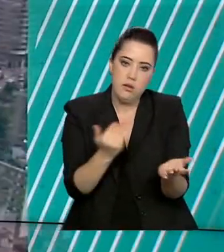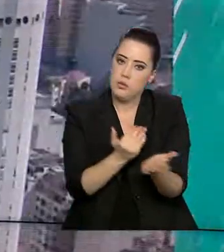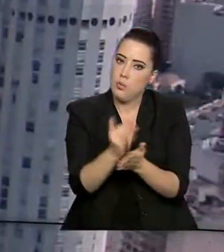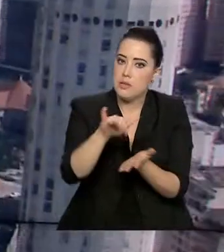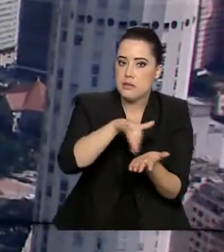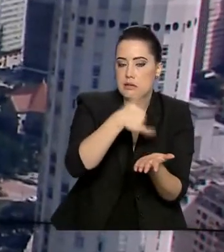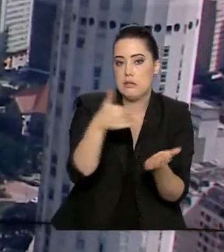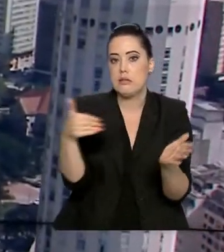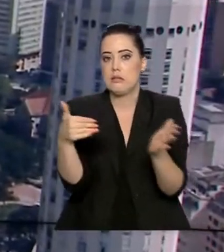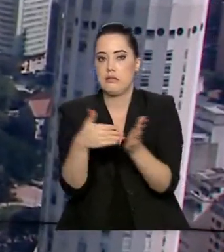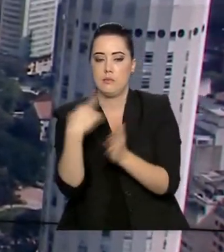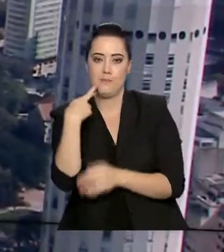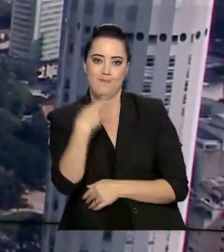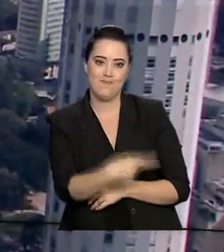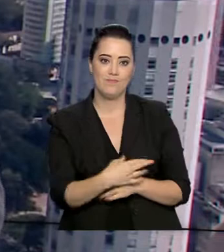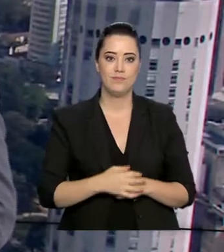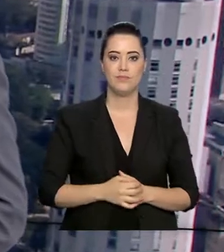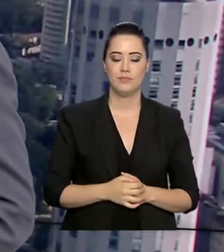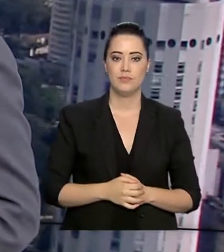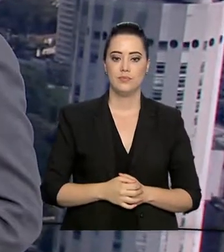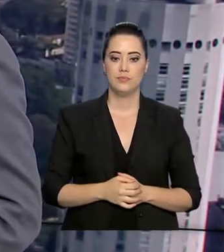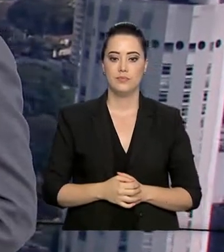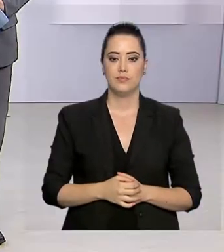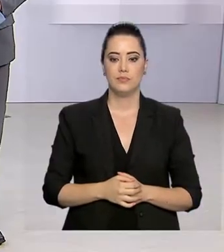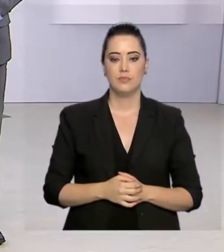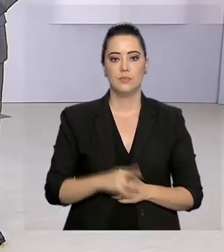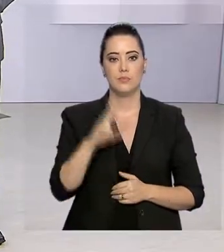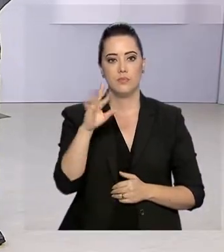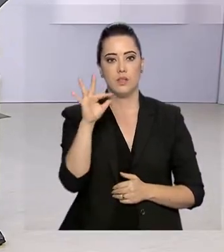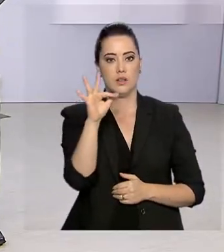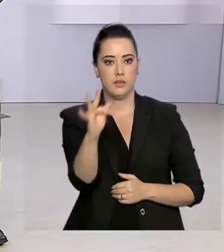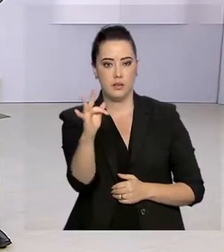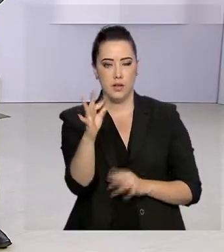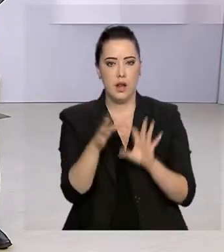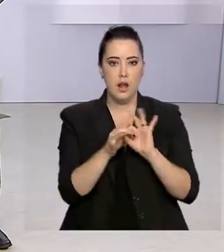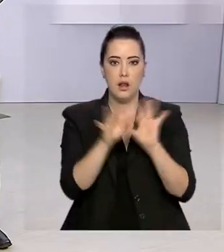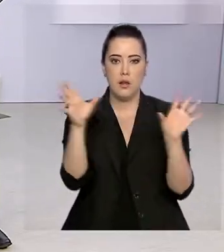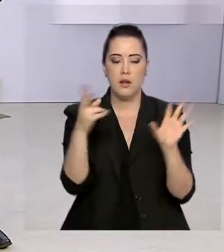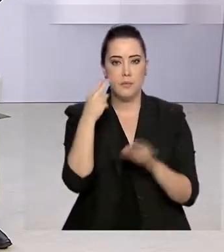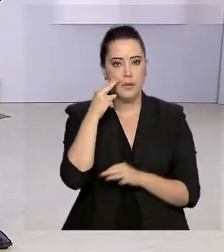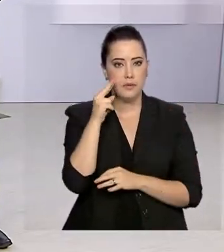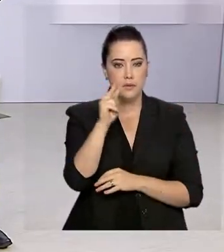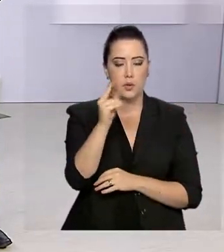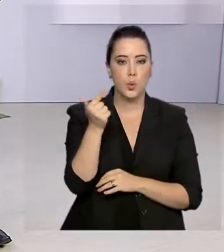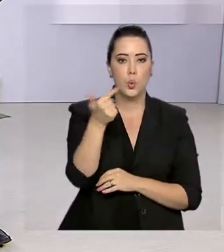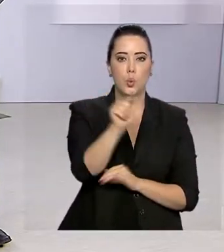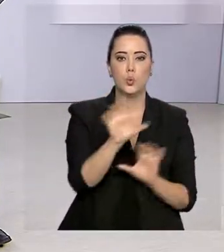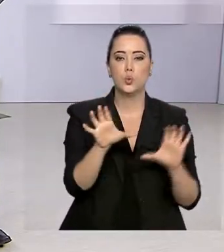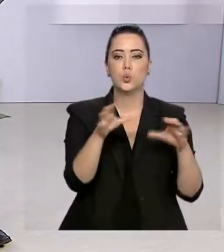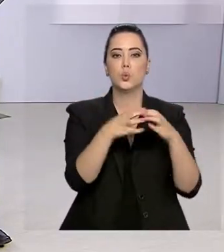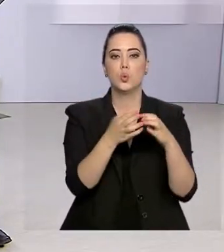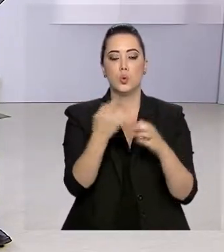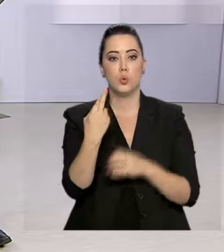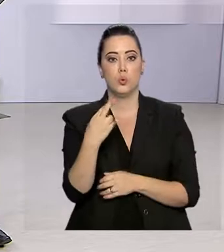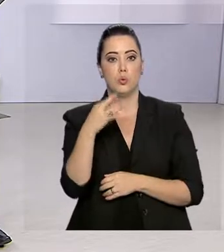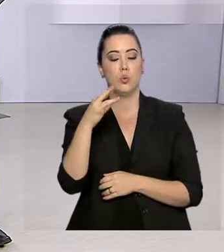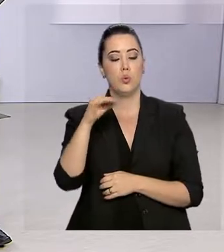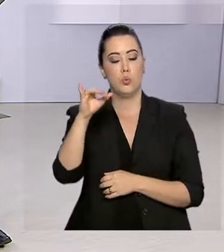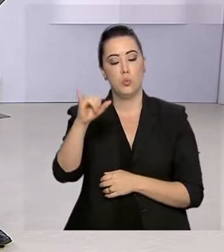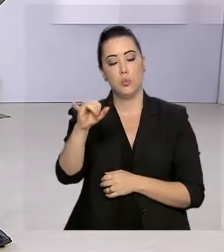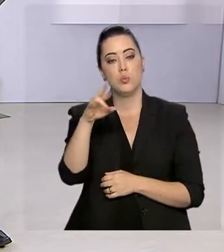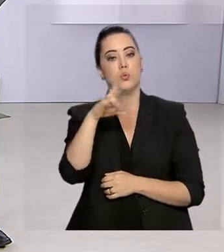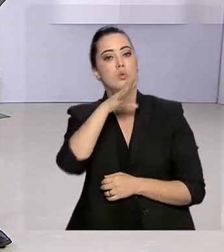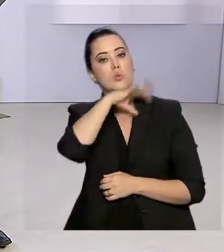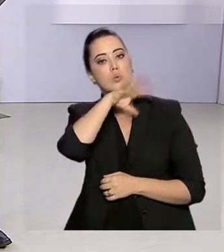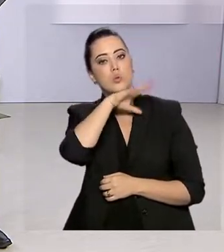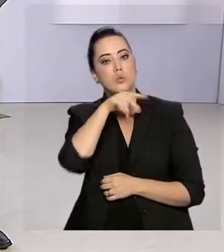até o resultado. A Receita Federal libera consulta a mais um lote de restituição do Imposto de Renda.